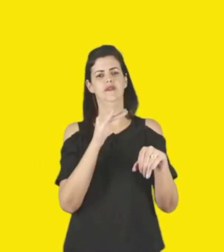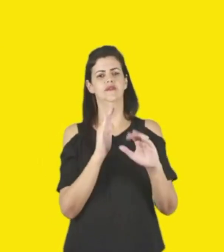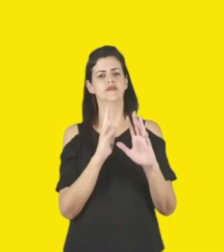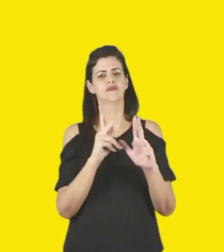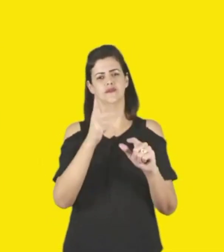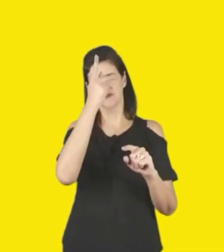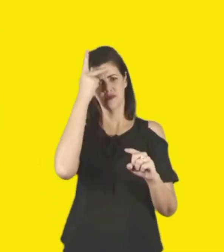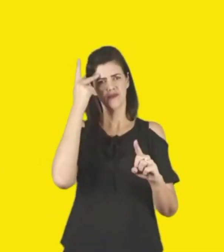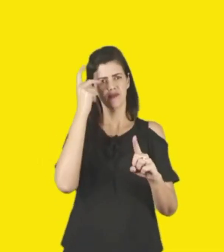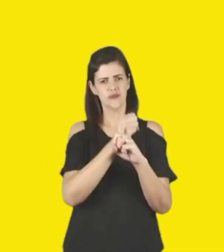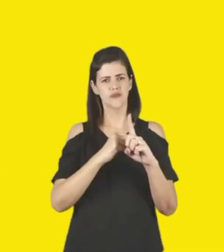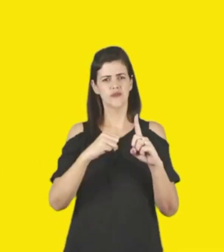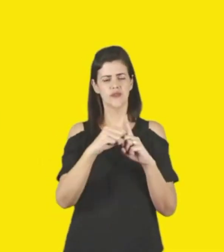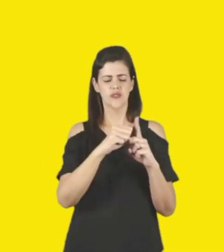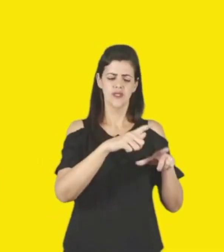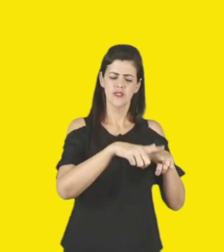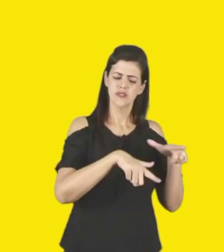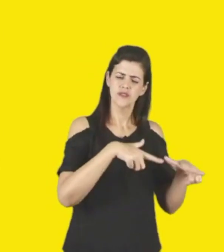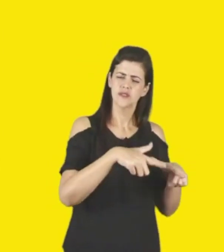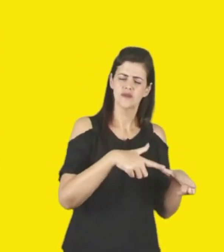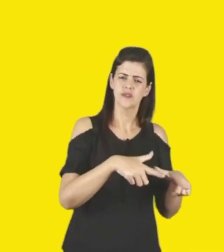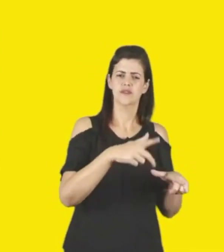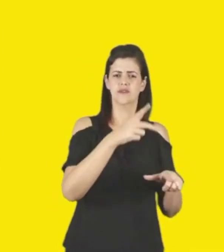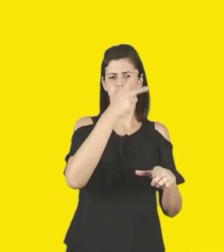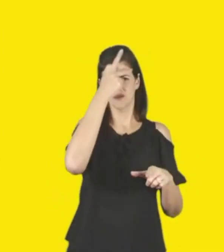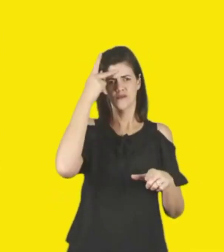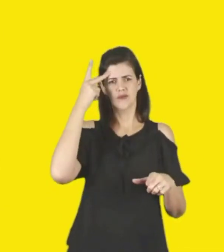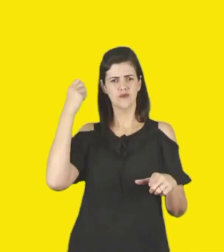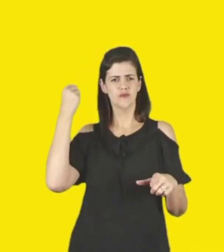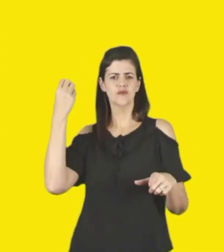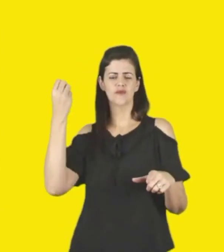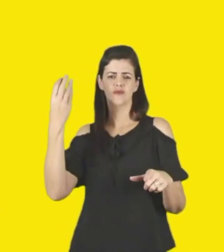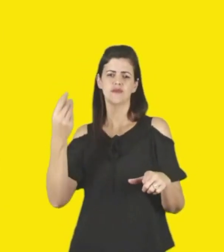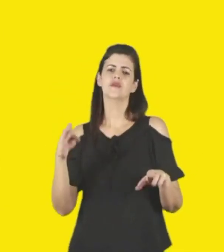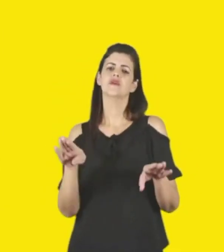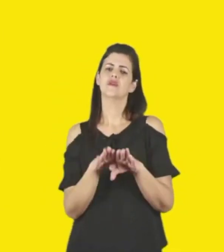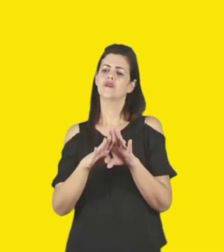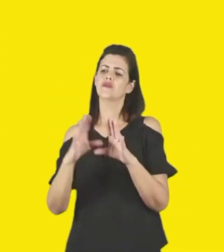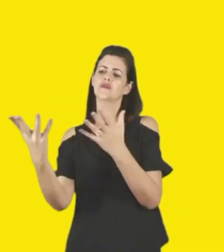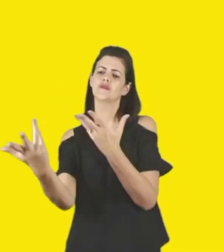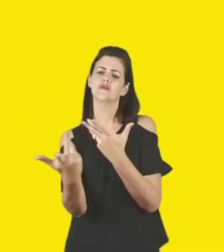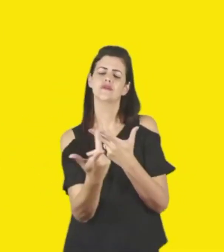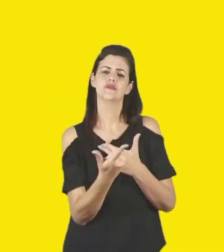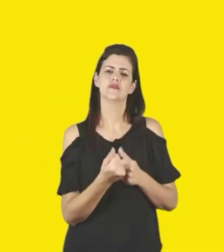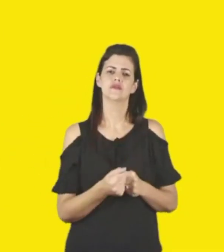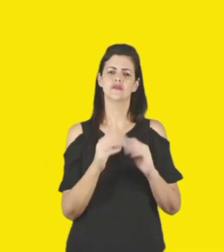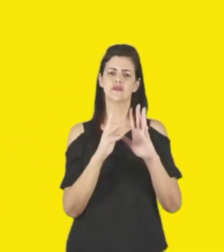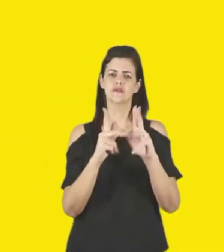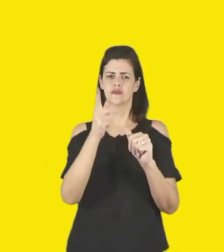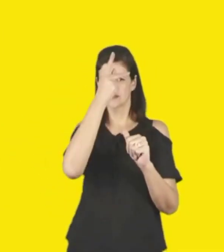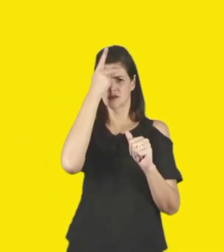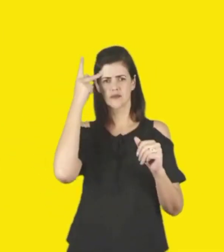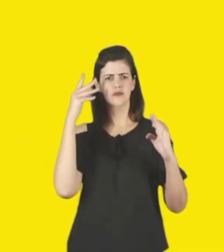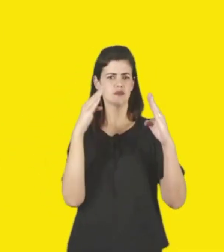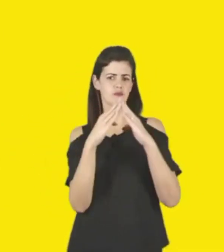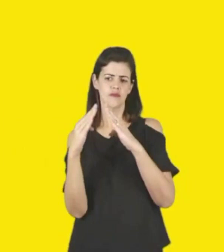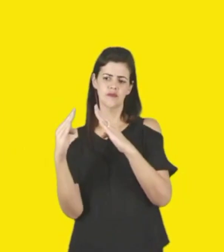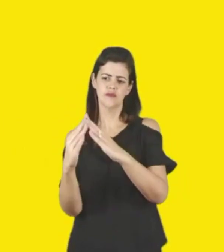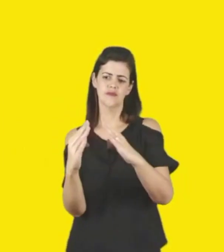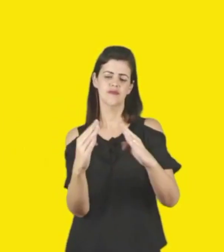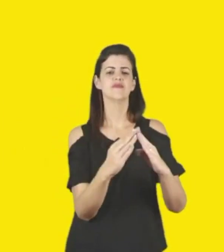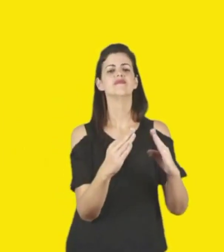trabalhadores de bens, serviços e turismo, também convidamos toda a comunidade a participar desse evento que acontece nas praças